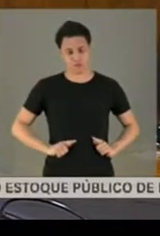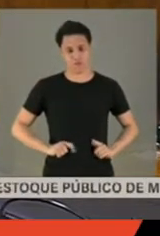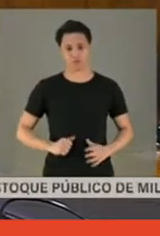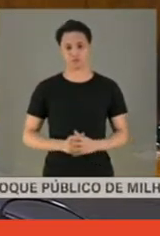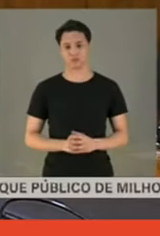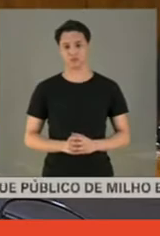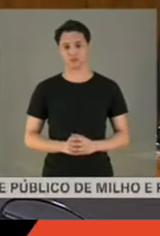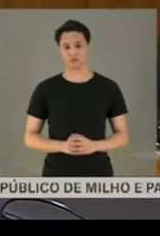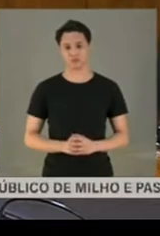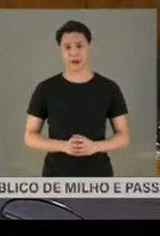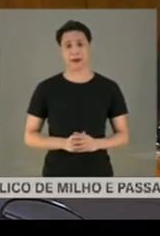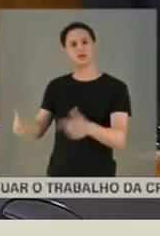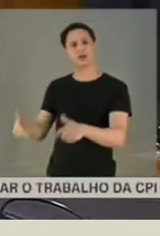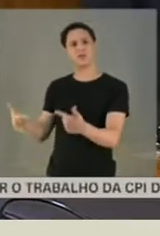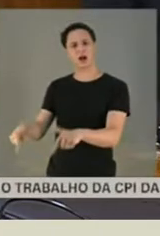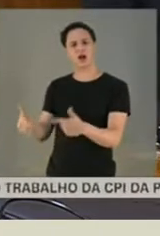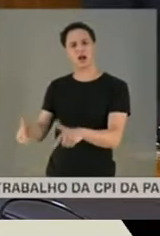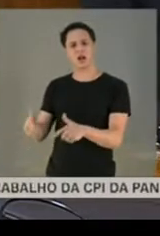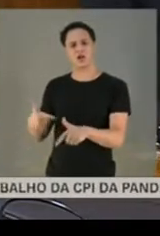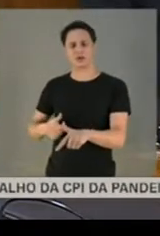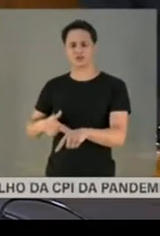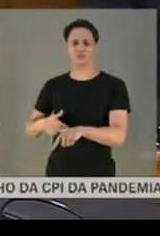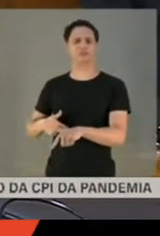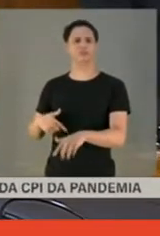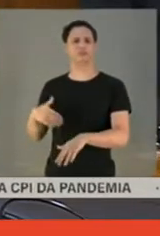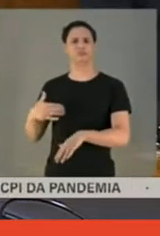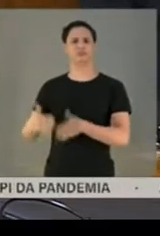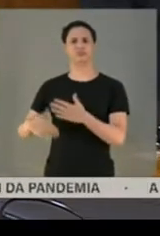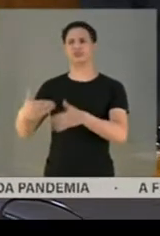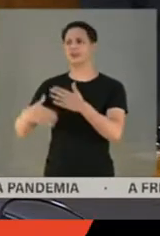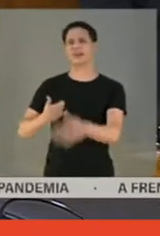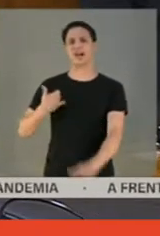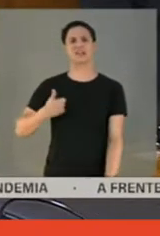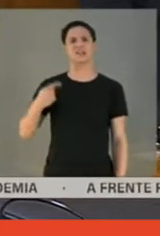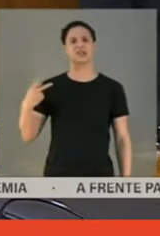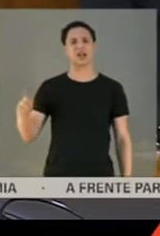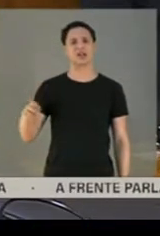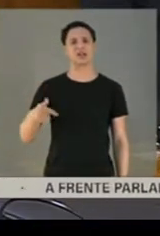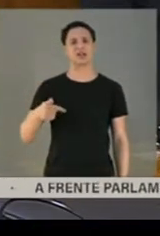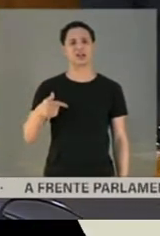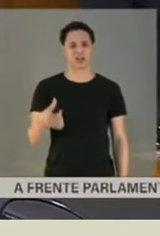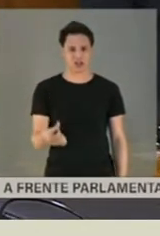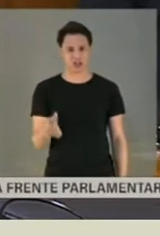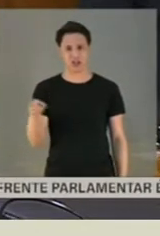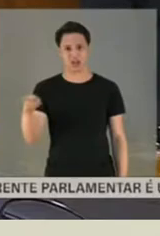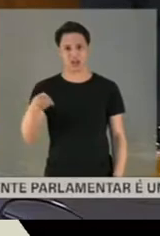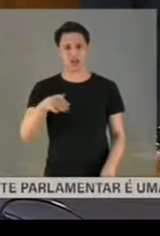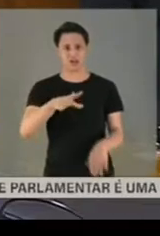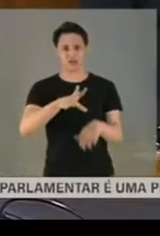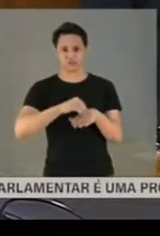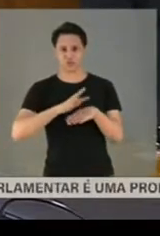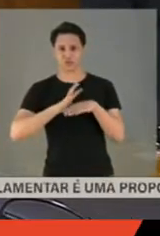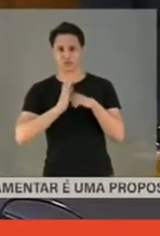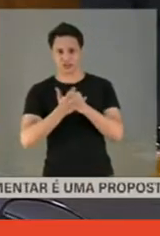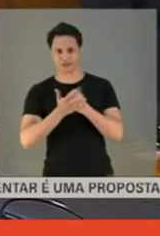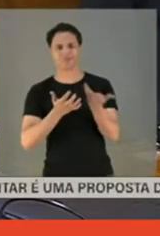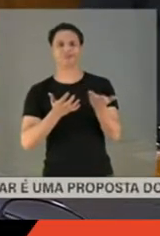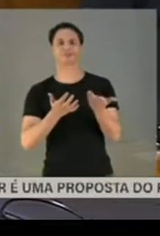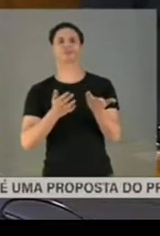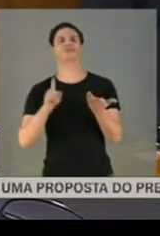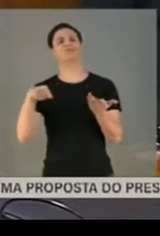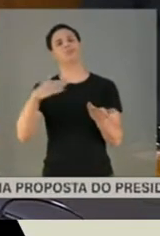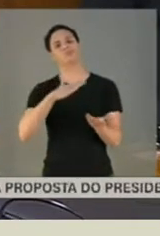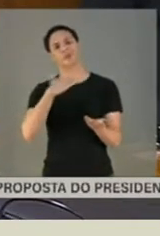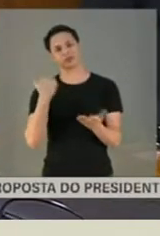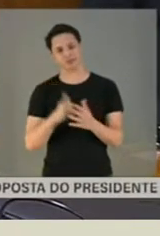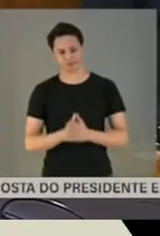médico, já tem 86 anos, foi infectado e veio a falecer. Logo